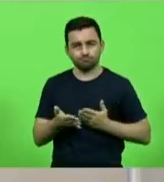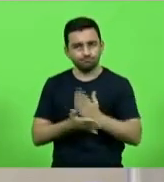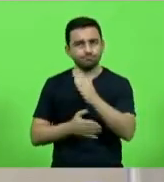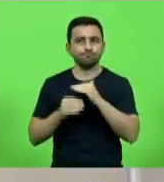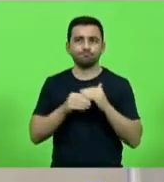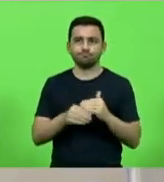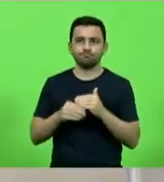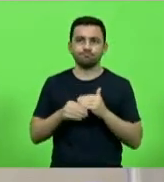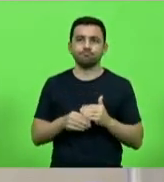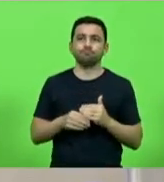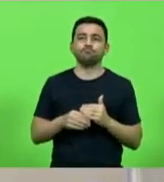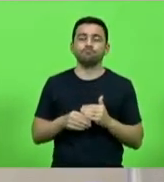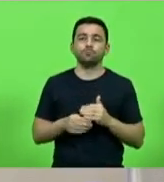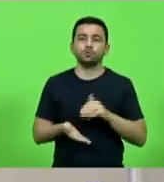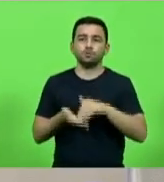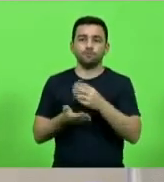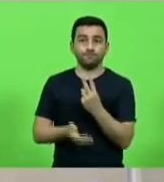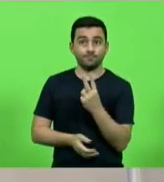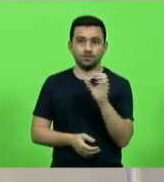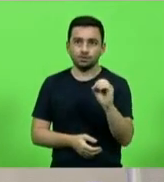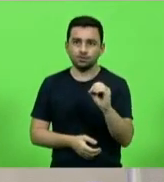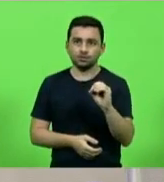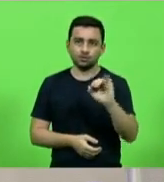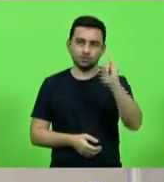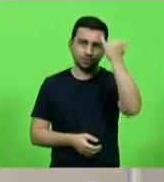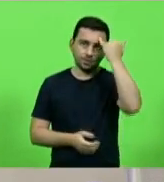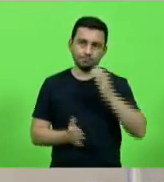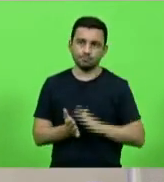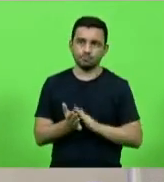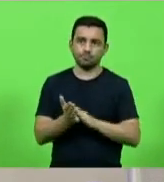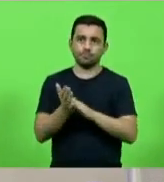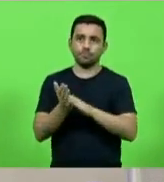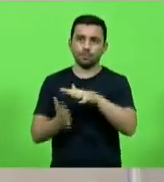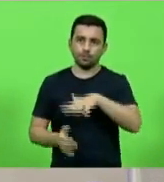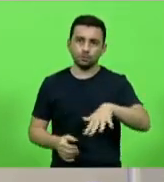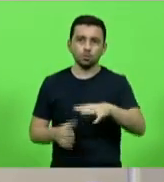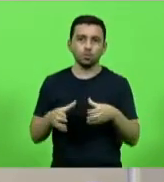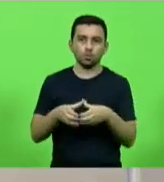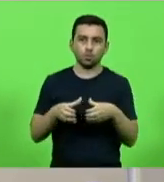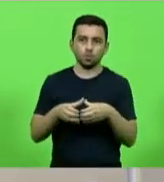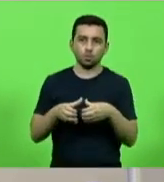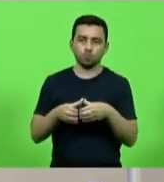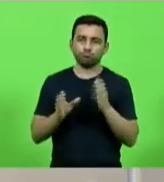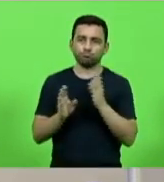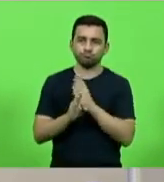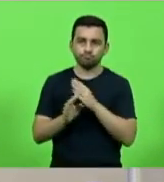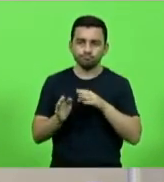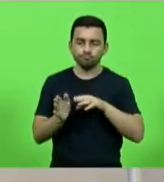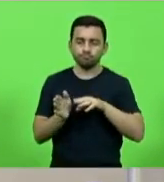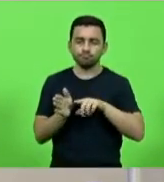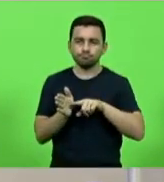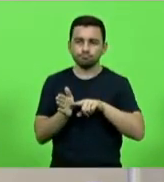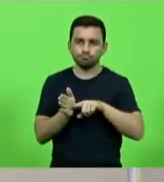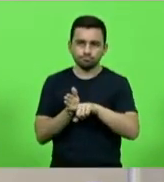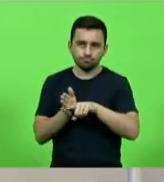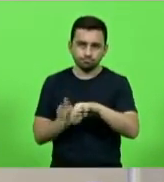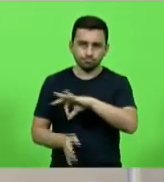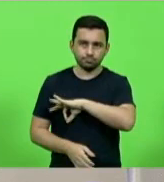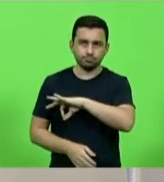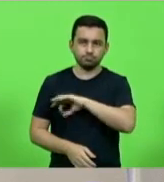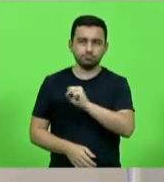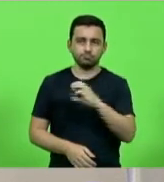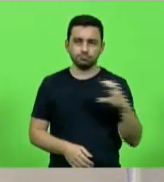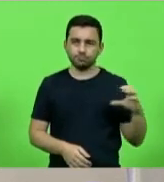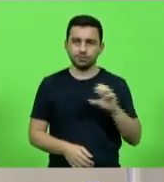unanimidade. Moção 20. Autor deputado Jesse Lopes. Manifestando aplausos aos agentes do Batalhão de Operações Policiais Especial de Santa Catarina. Sargento